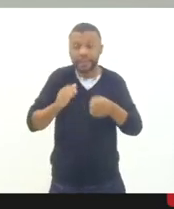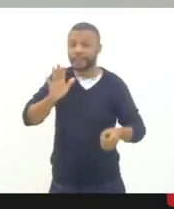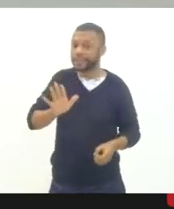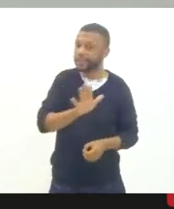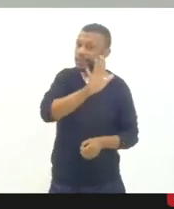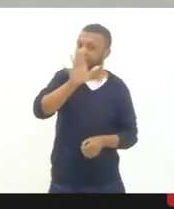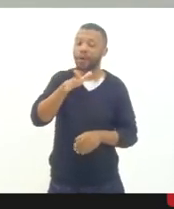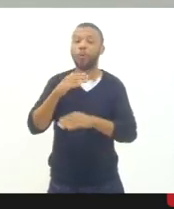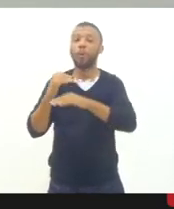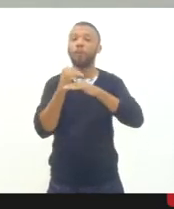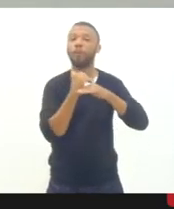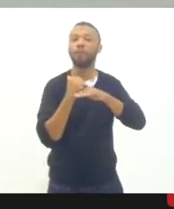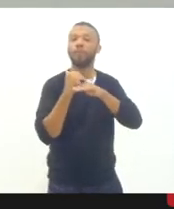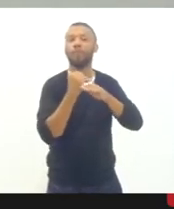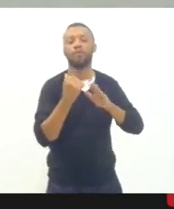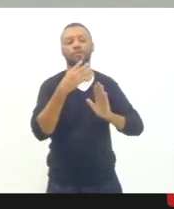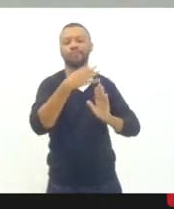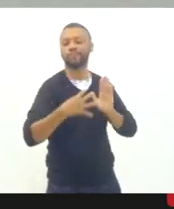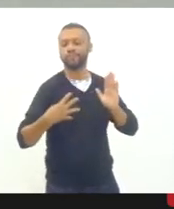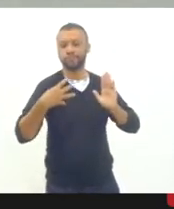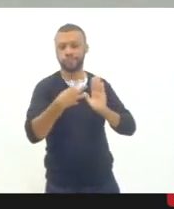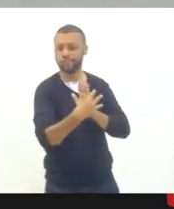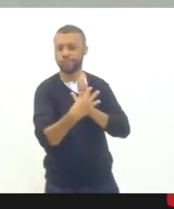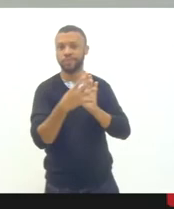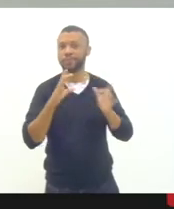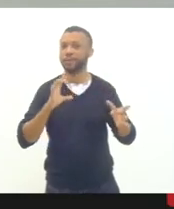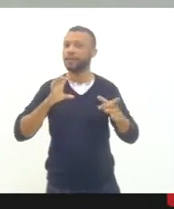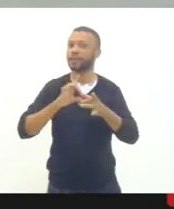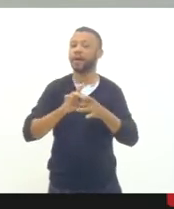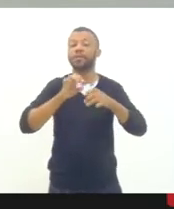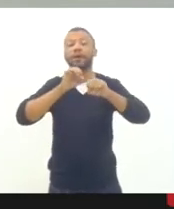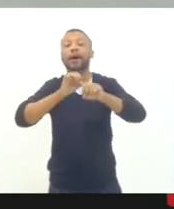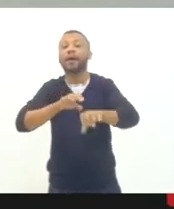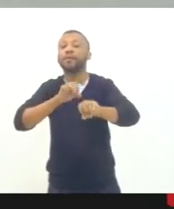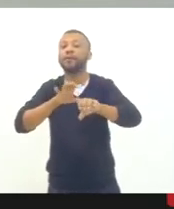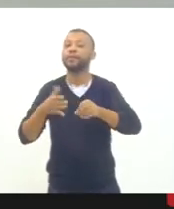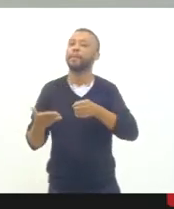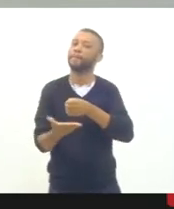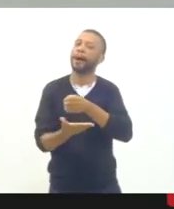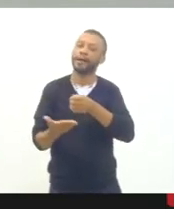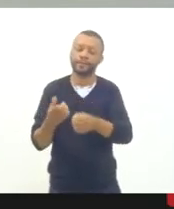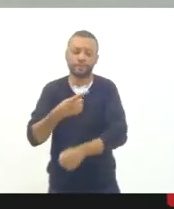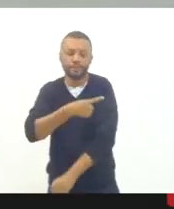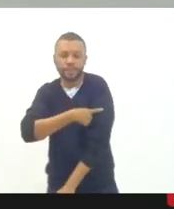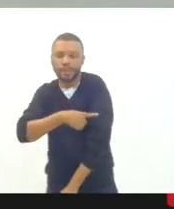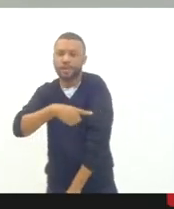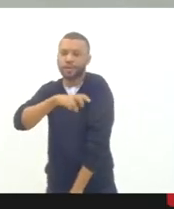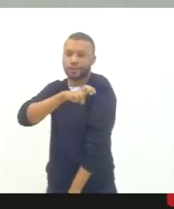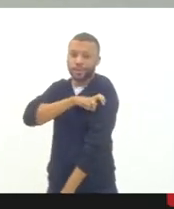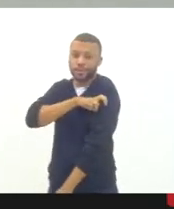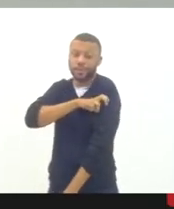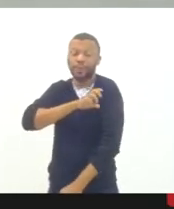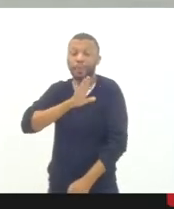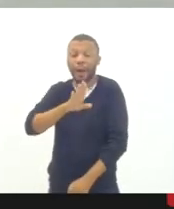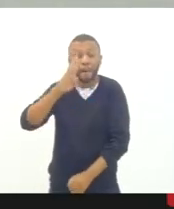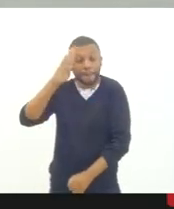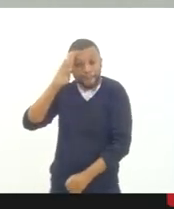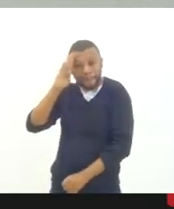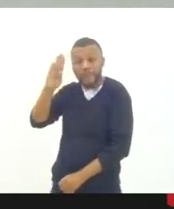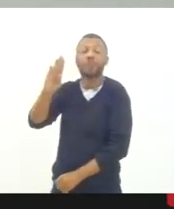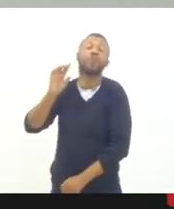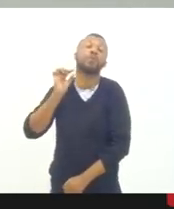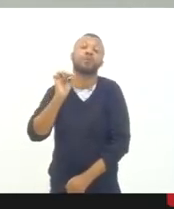da educação básica, mas também, especialmente, com